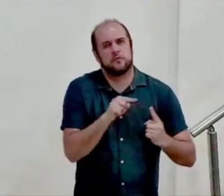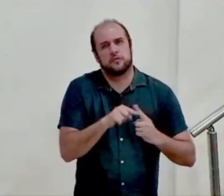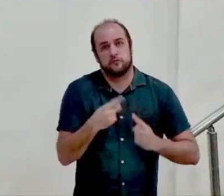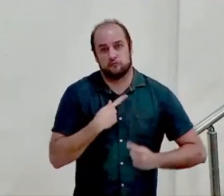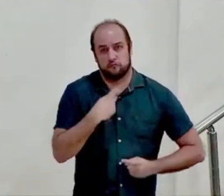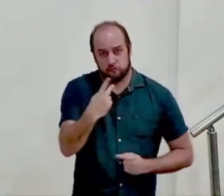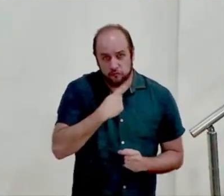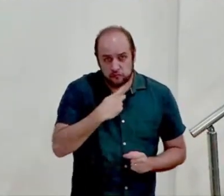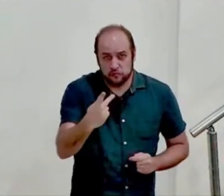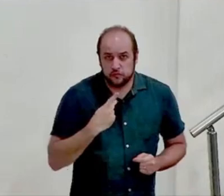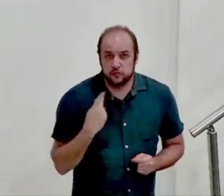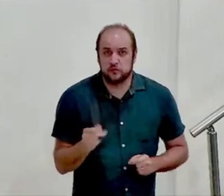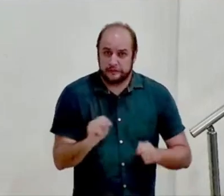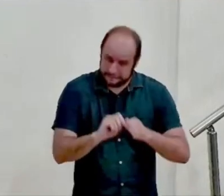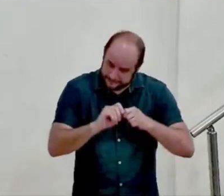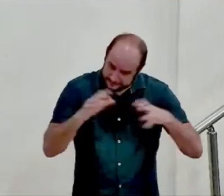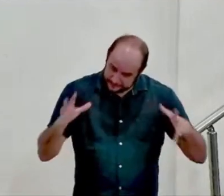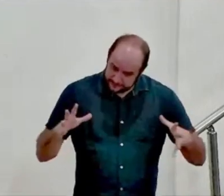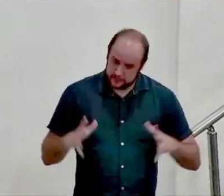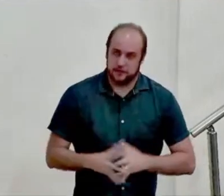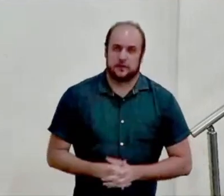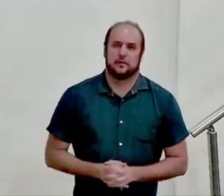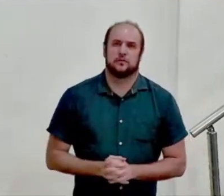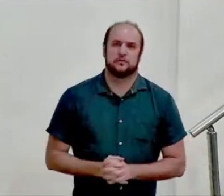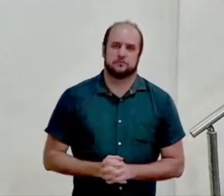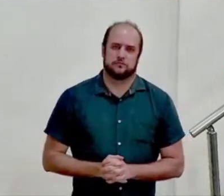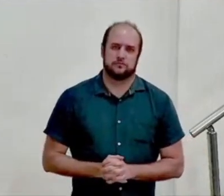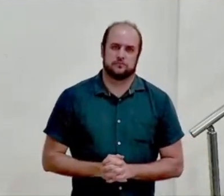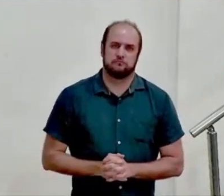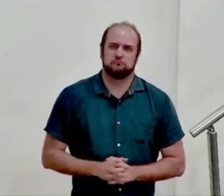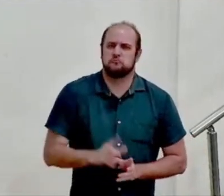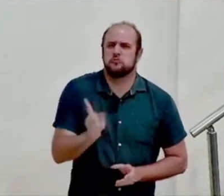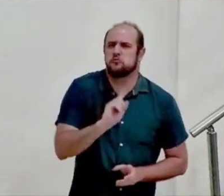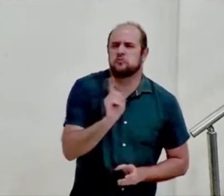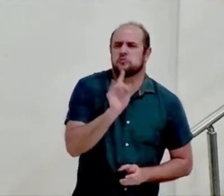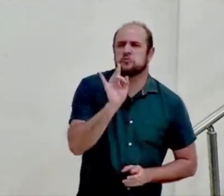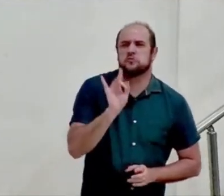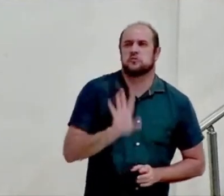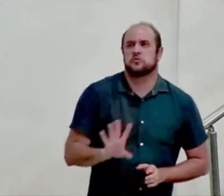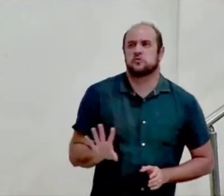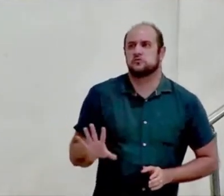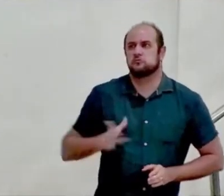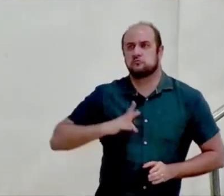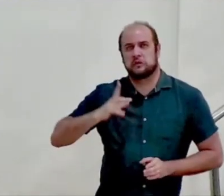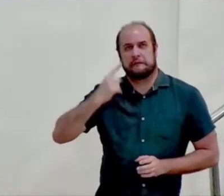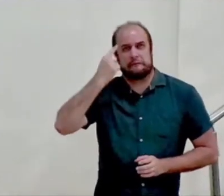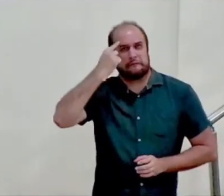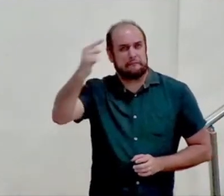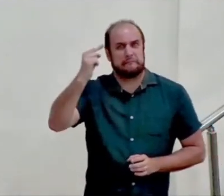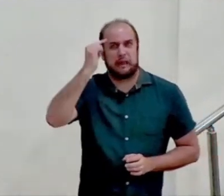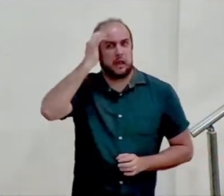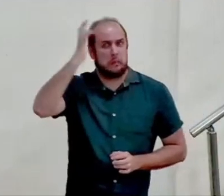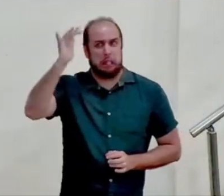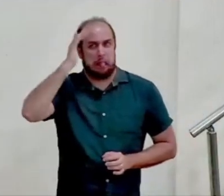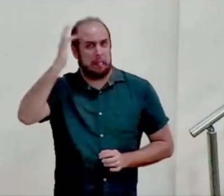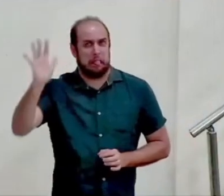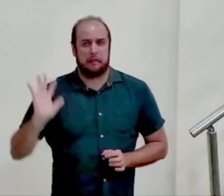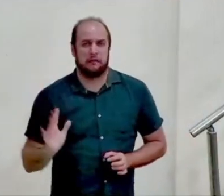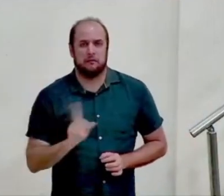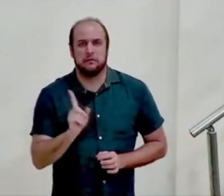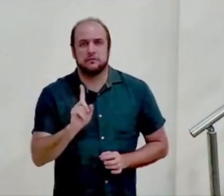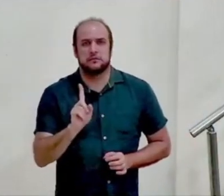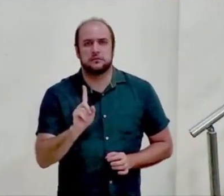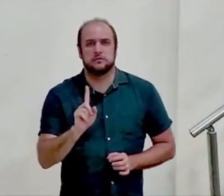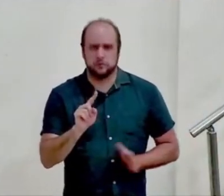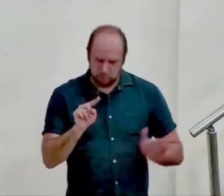você fomos criados. não é apenas aqui uma conjectura intelectual. É a questão